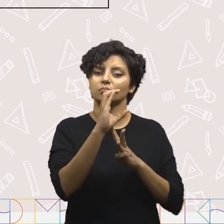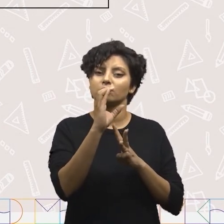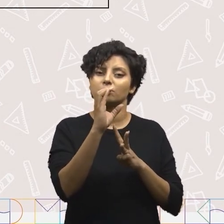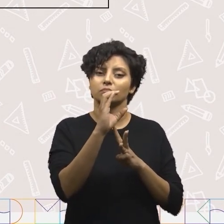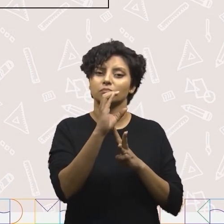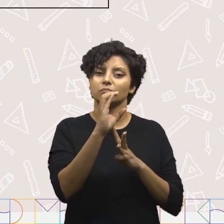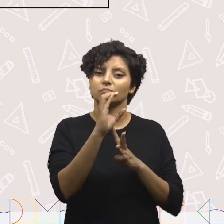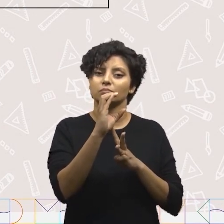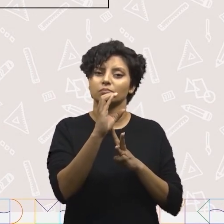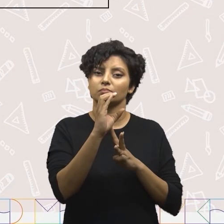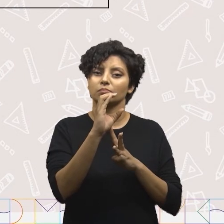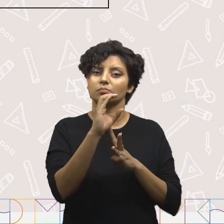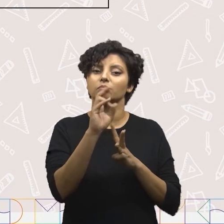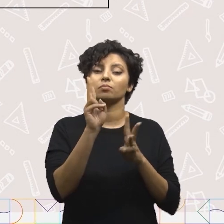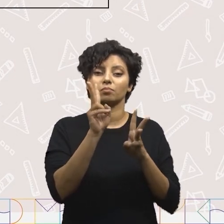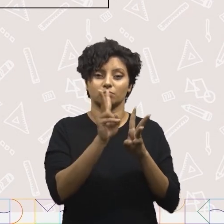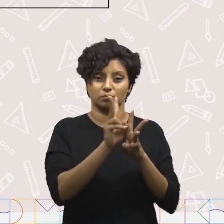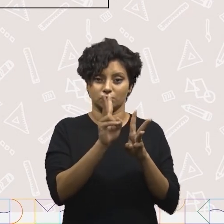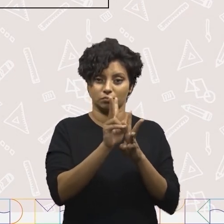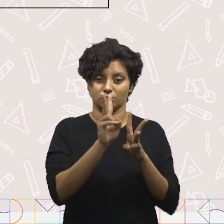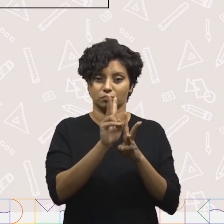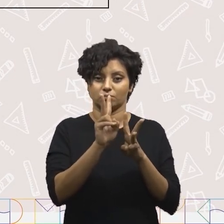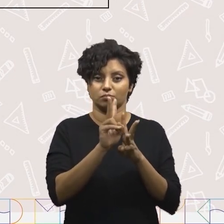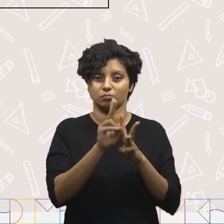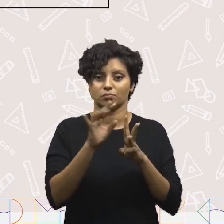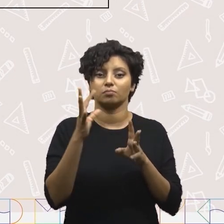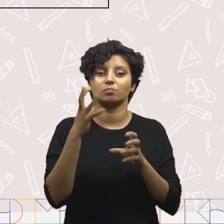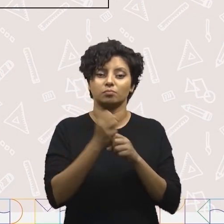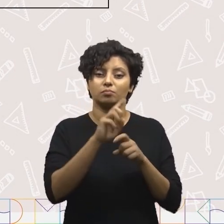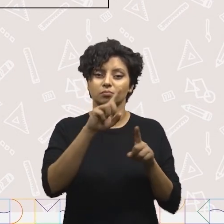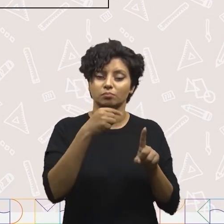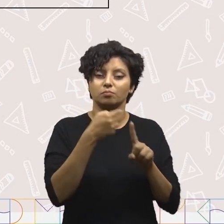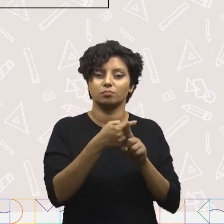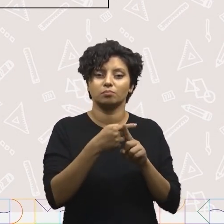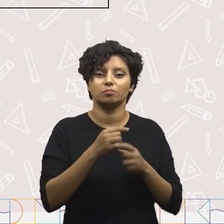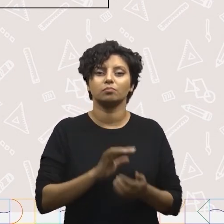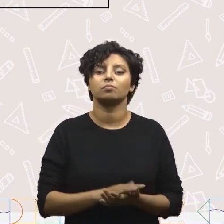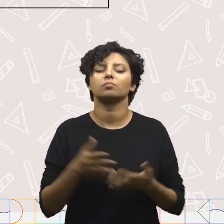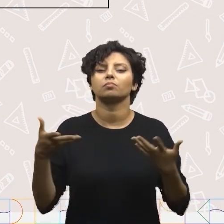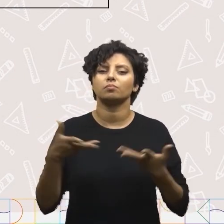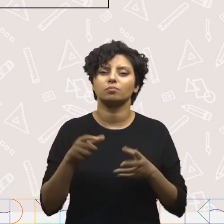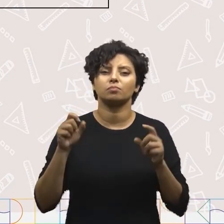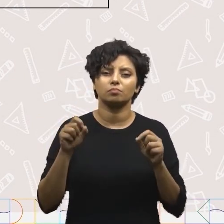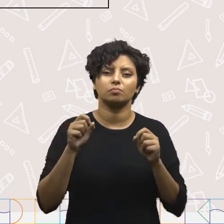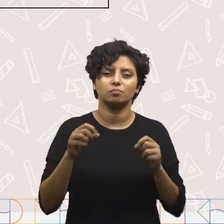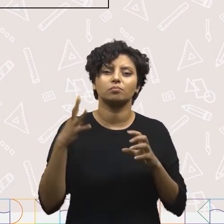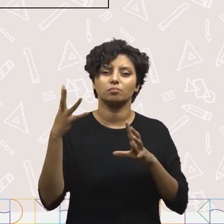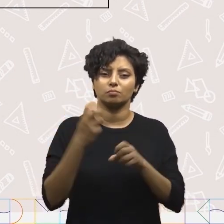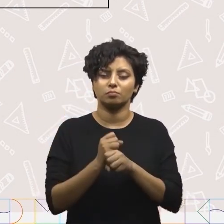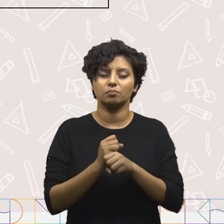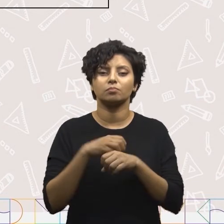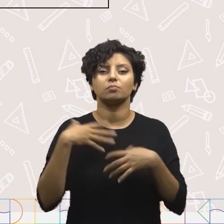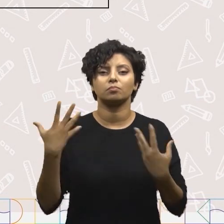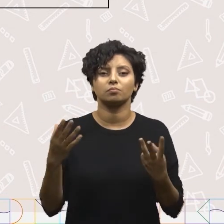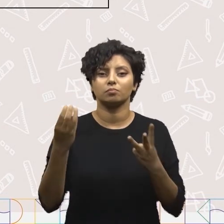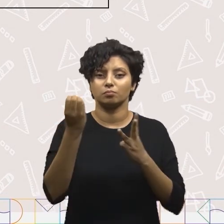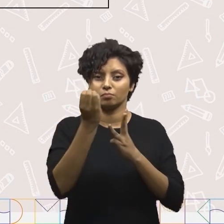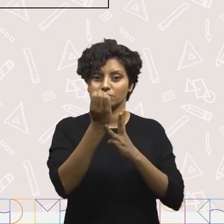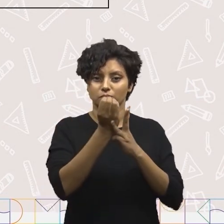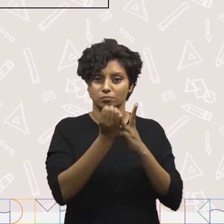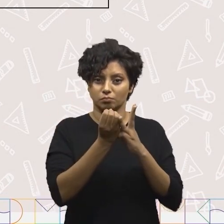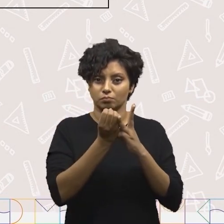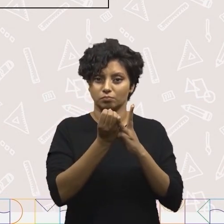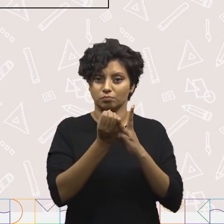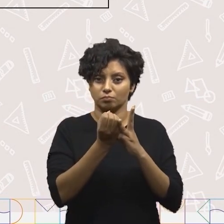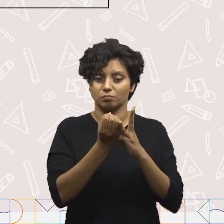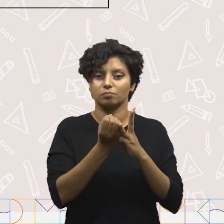centena vai ficar o número dois. E o nosso sinal de mais. Agora, vamos somar. Quanto que é zero mais